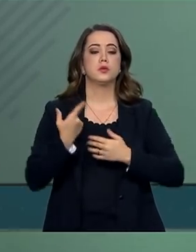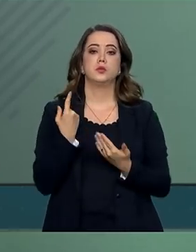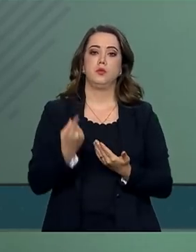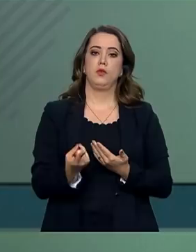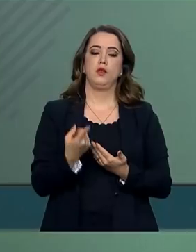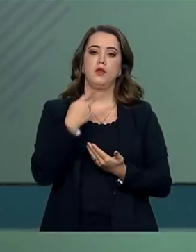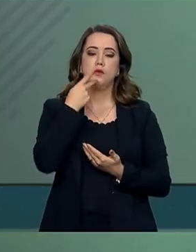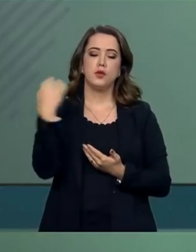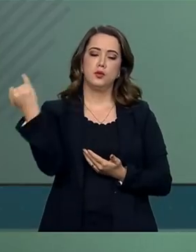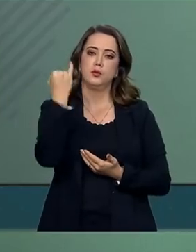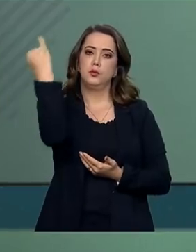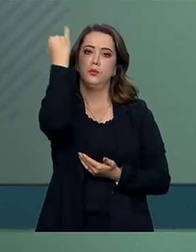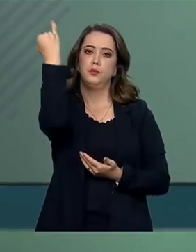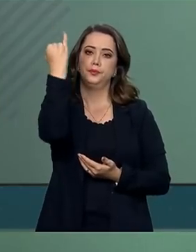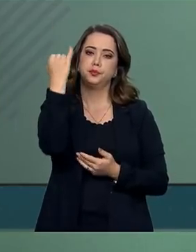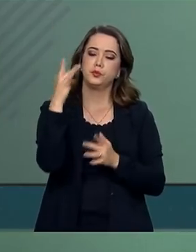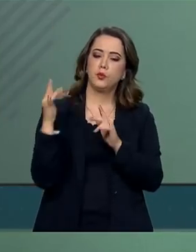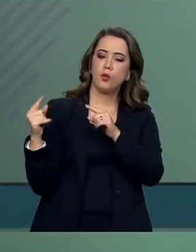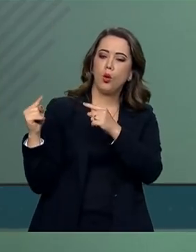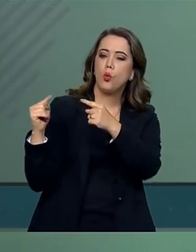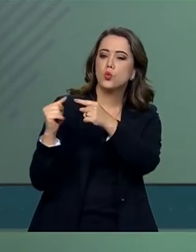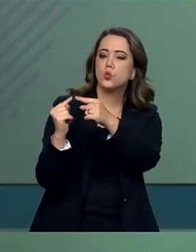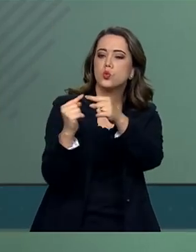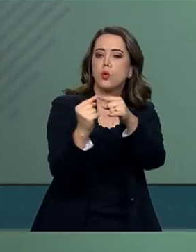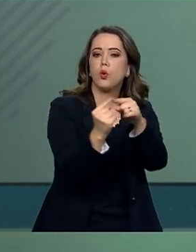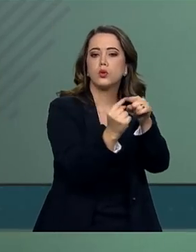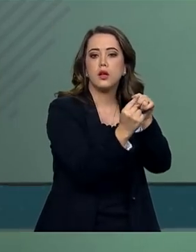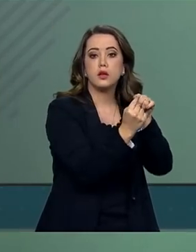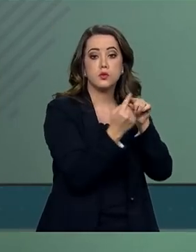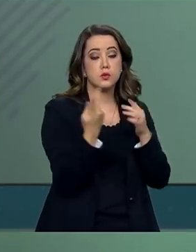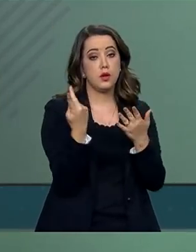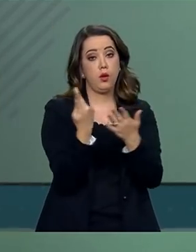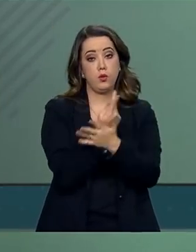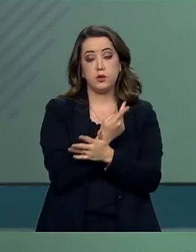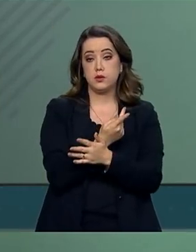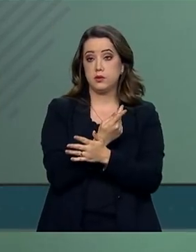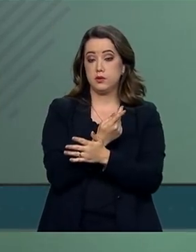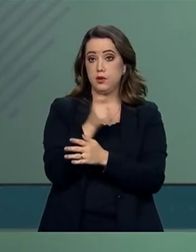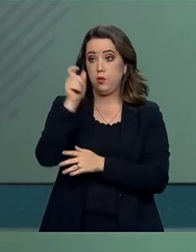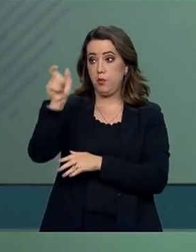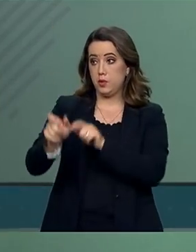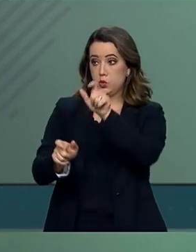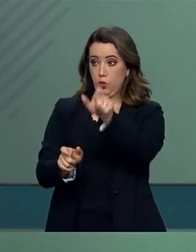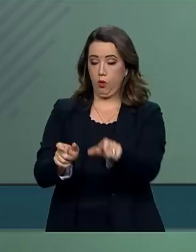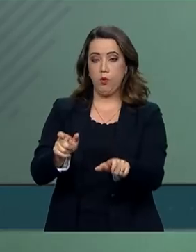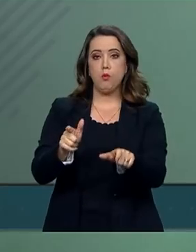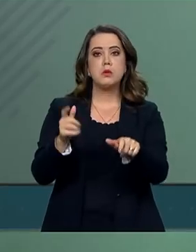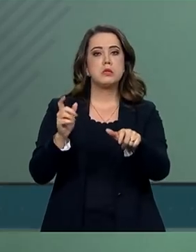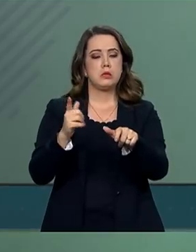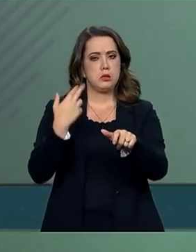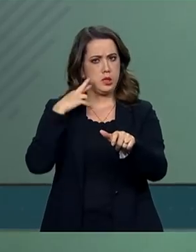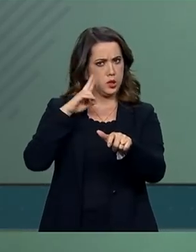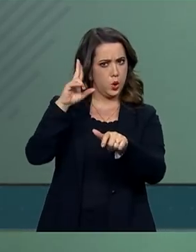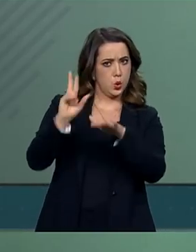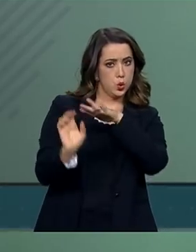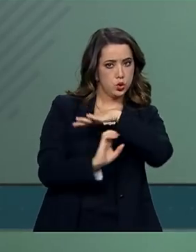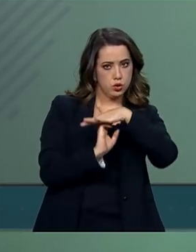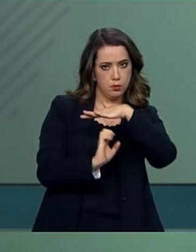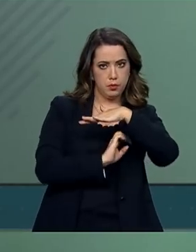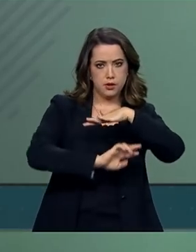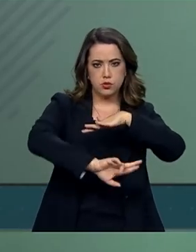ele destacou os contatos que foram realizados com empresários de vários ramos,